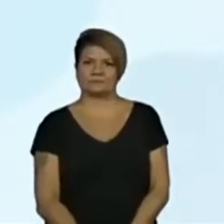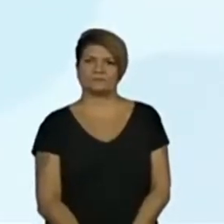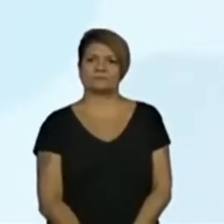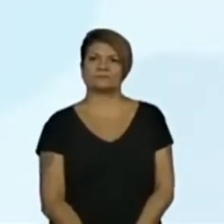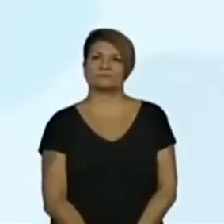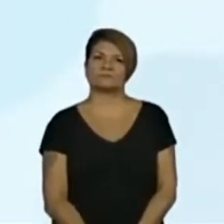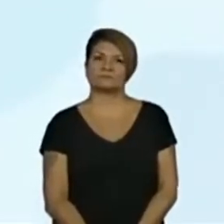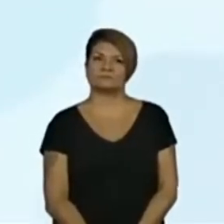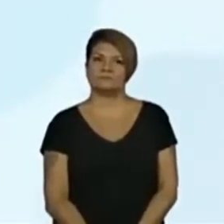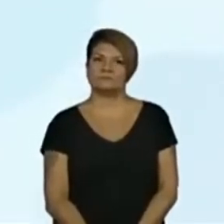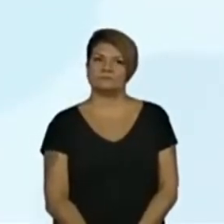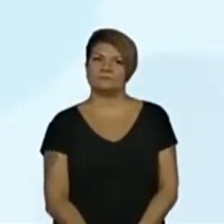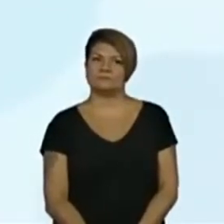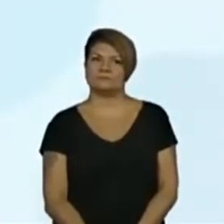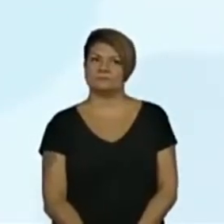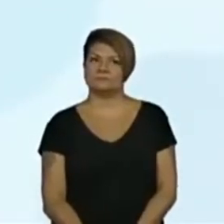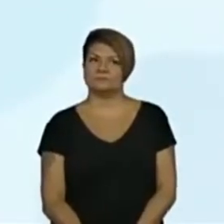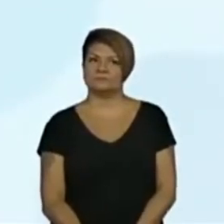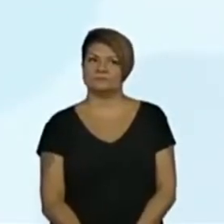Manutenção.